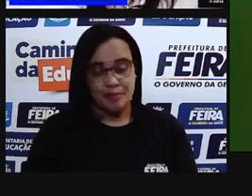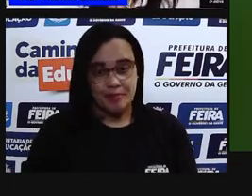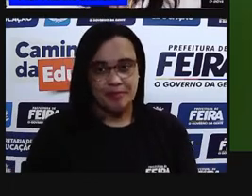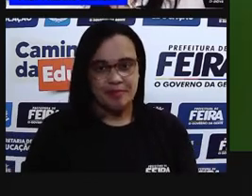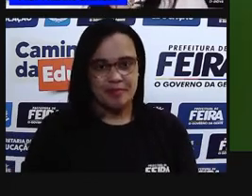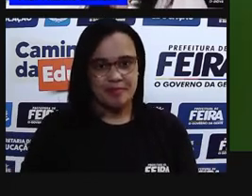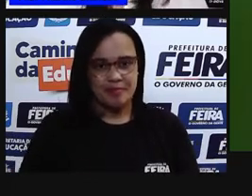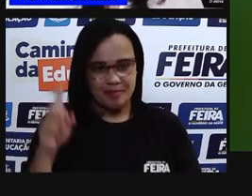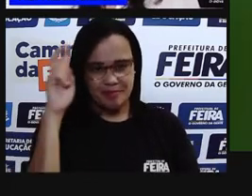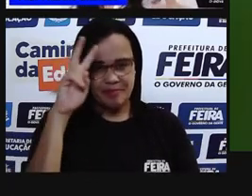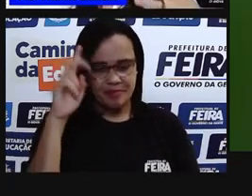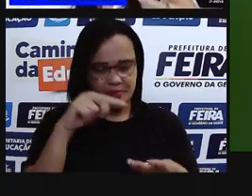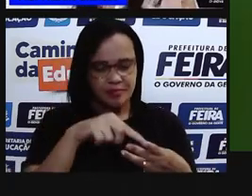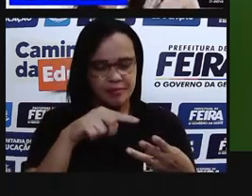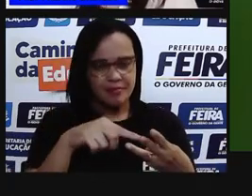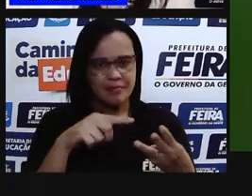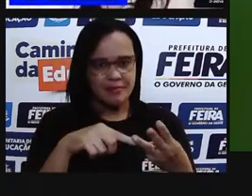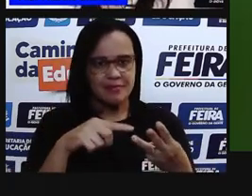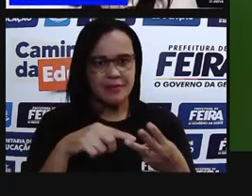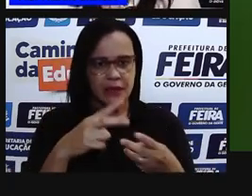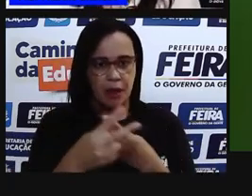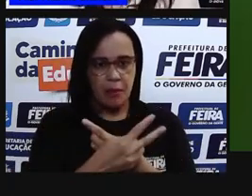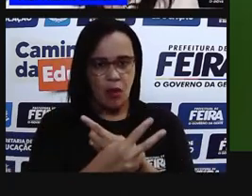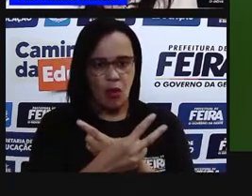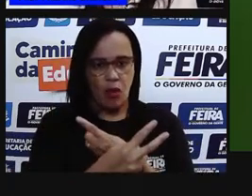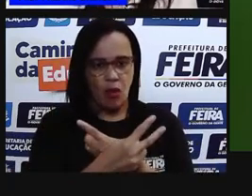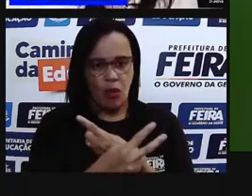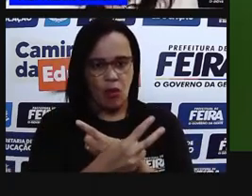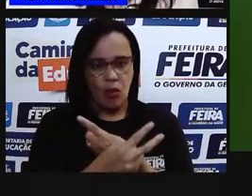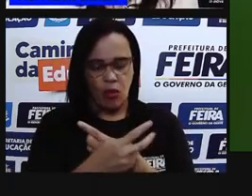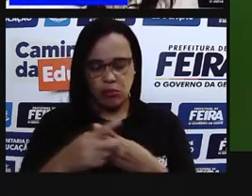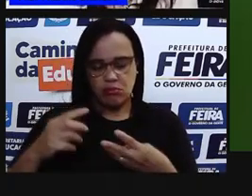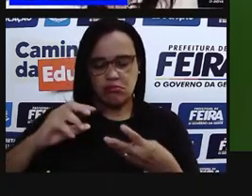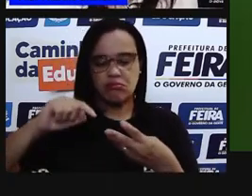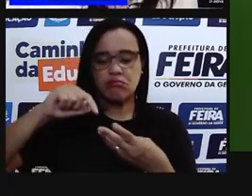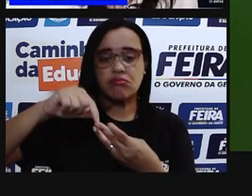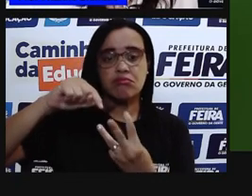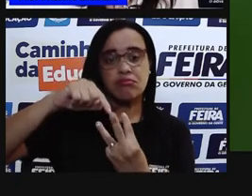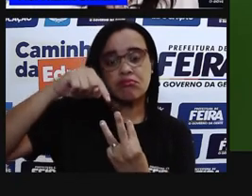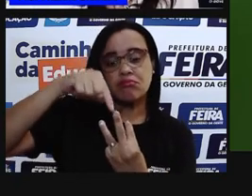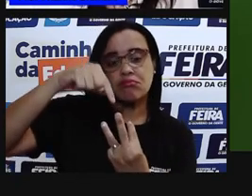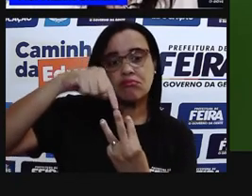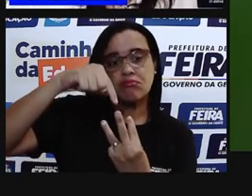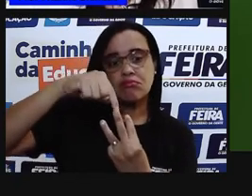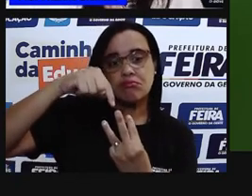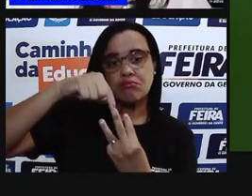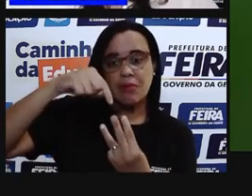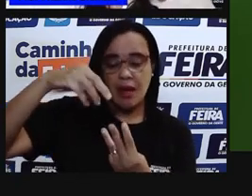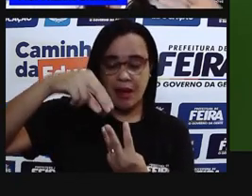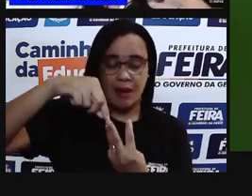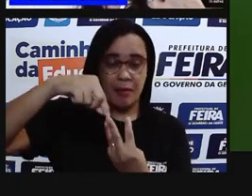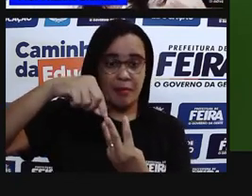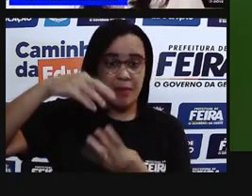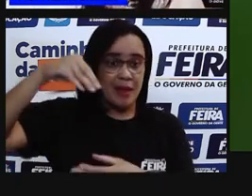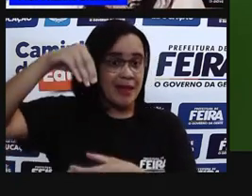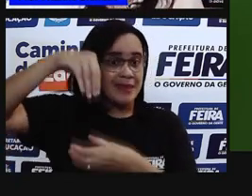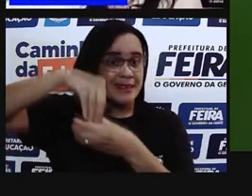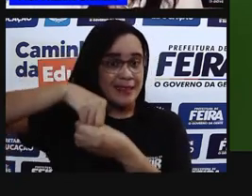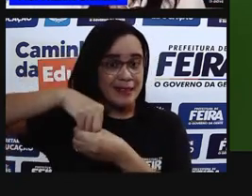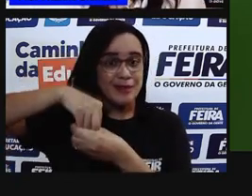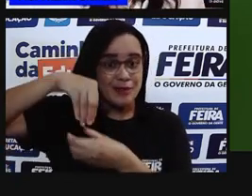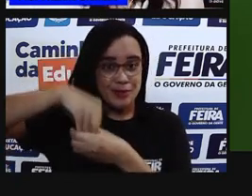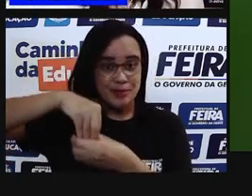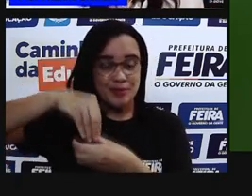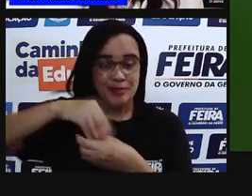eucarionte? Porque é uma célula que tem um núcleo. Está vendo essa estrutura aqui, bem amarela, bem chamativa?